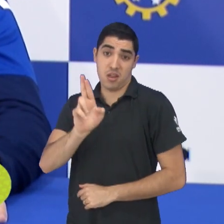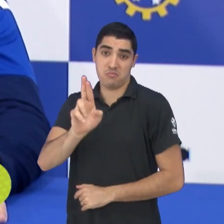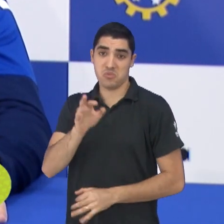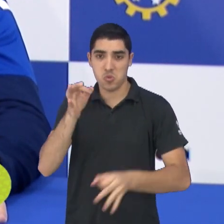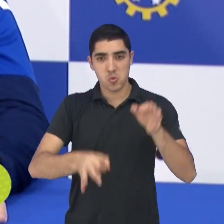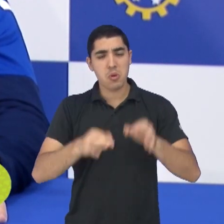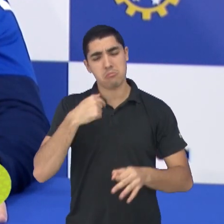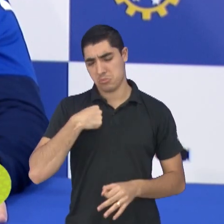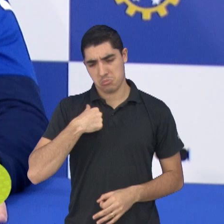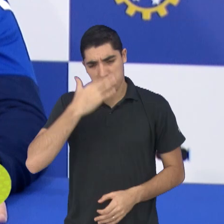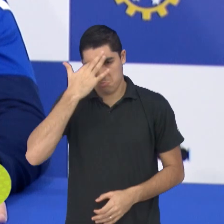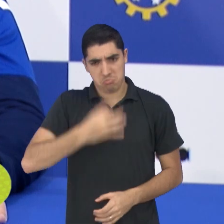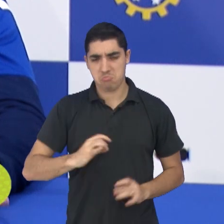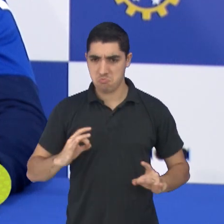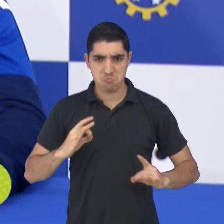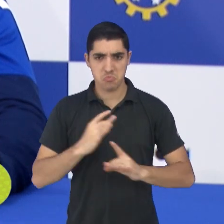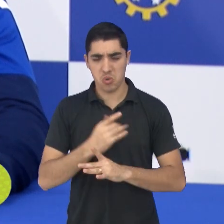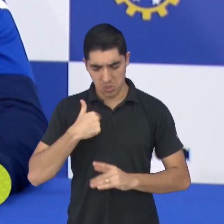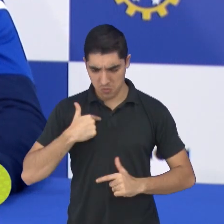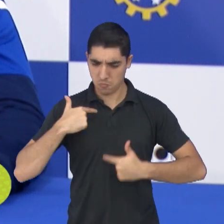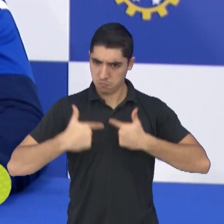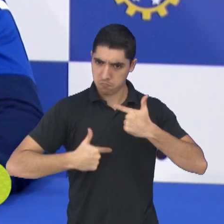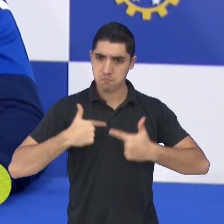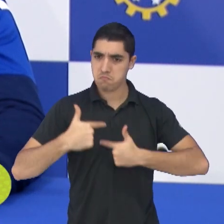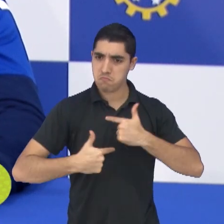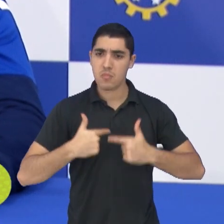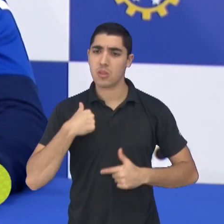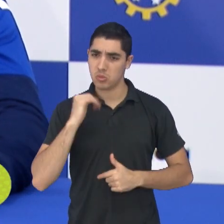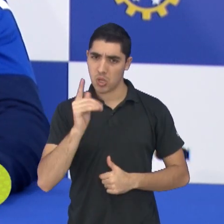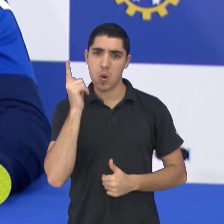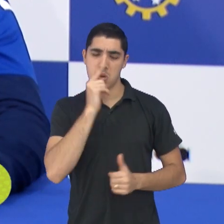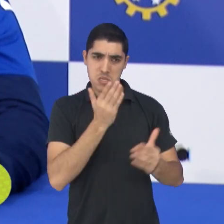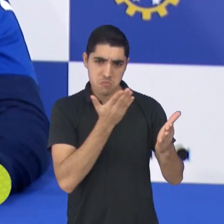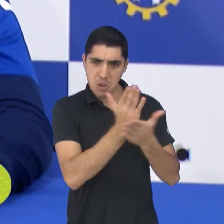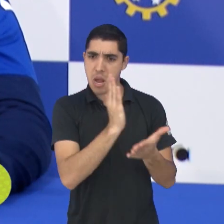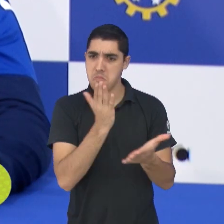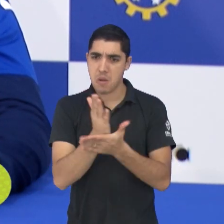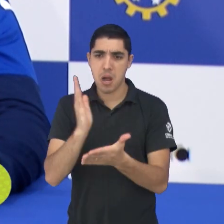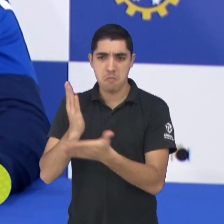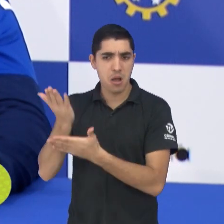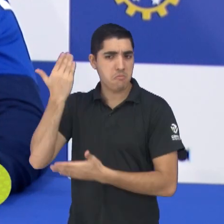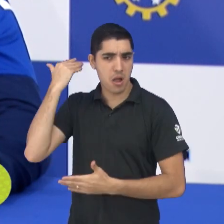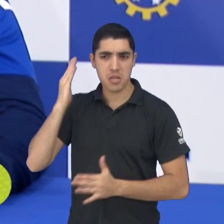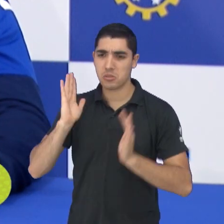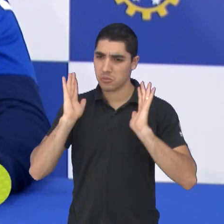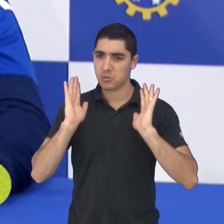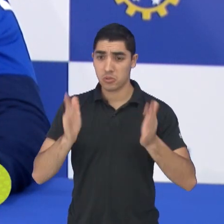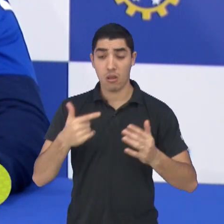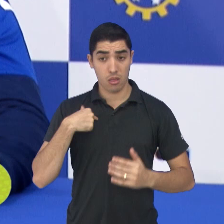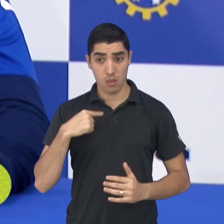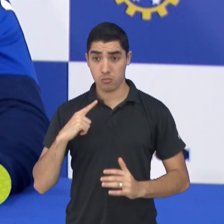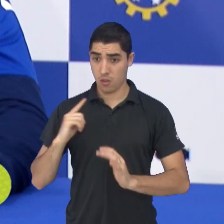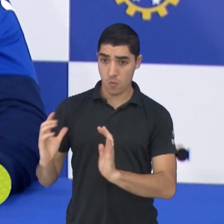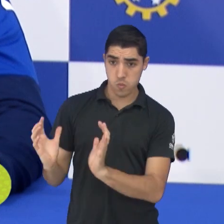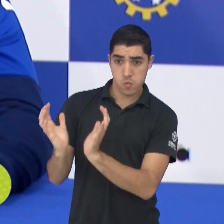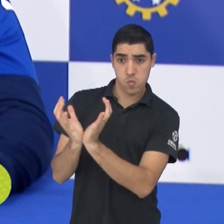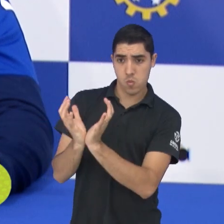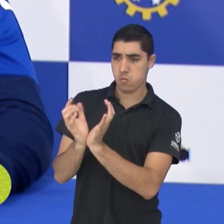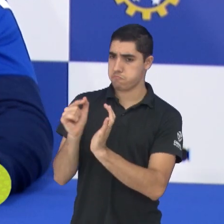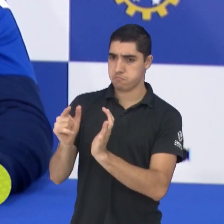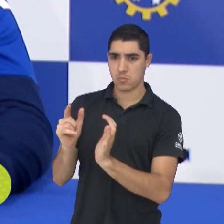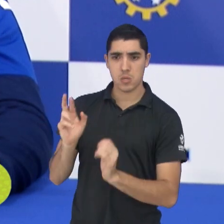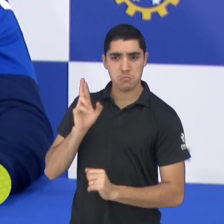preparado, né? Trabalhei para isso, tenho vários acessos para isso, tenho o elenco na mão, posso te garantir.